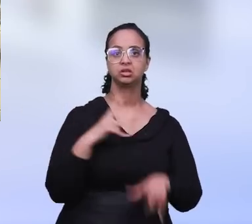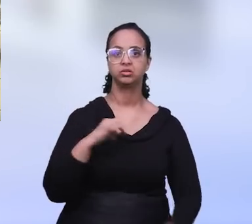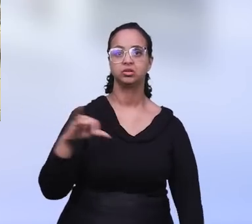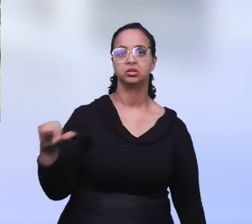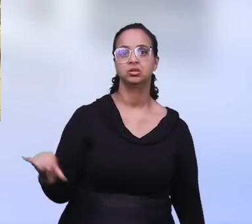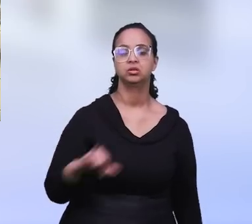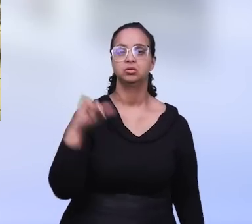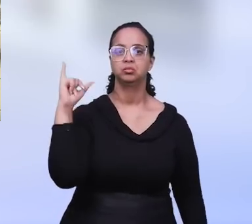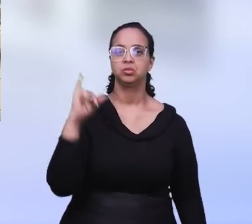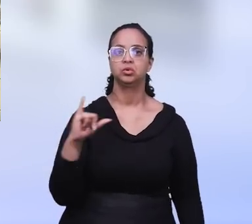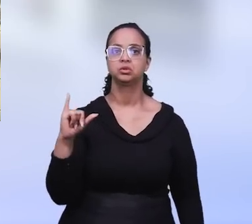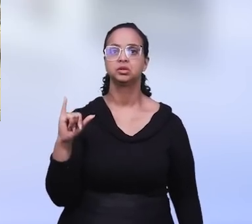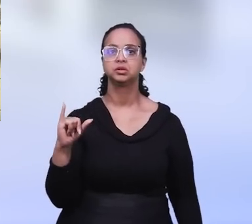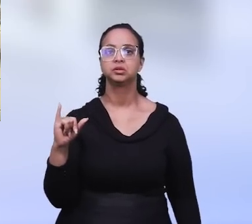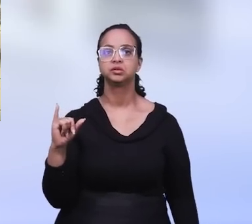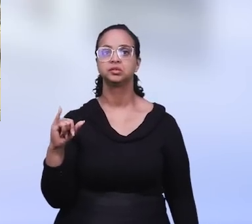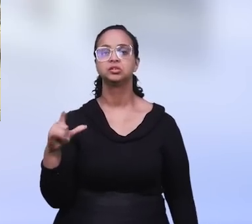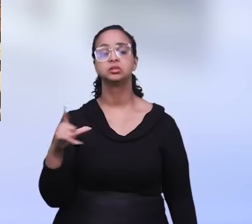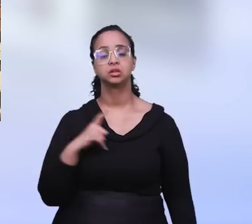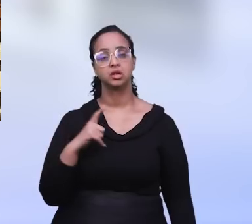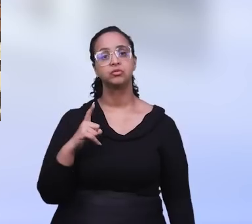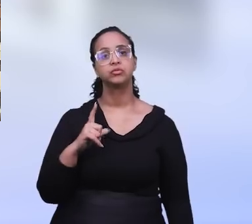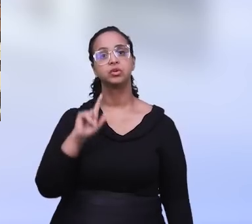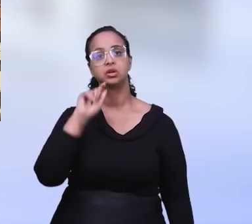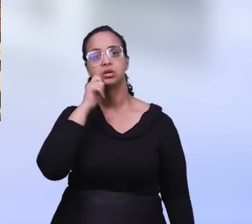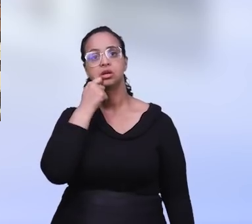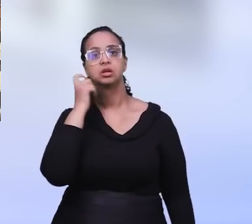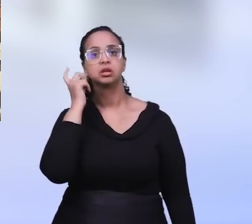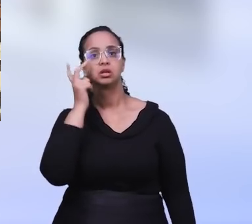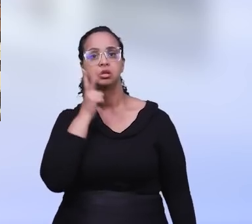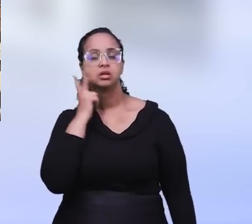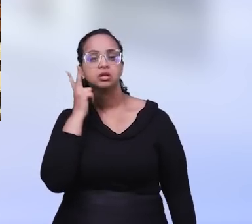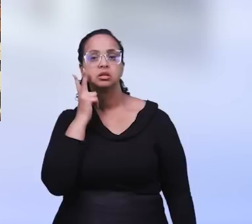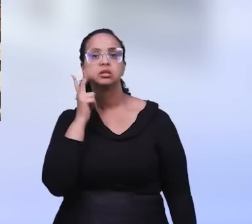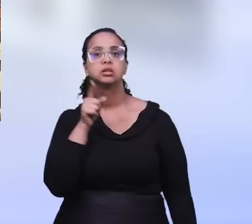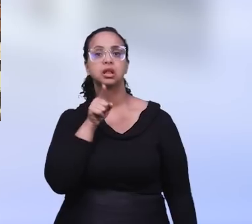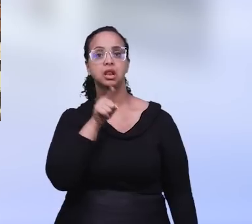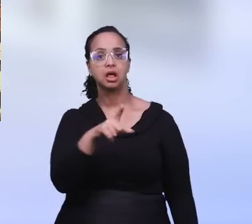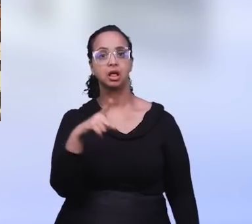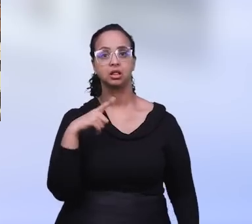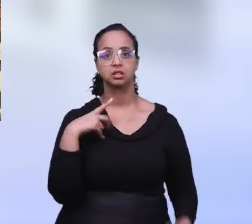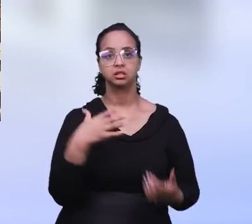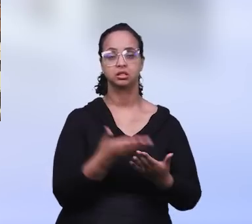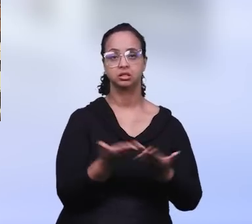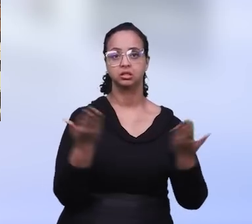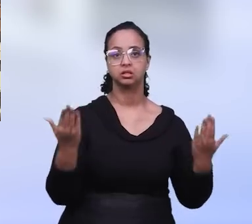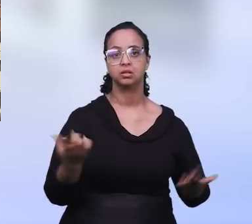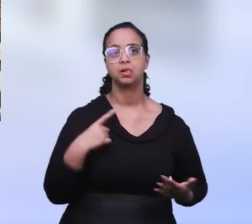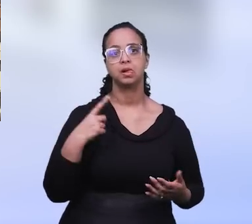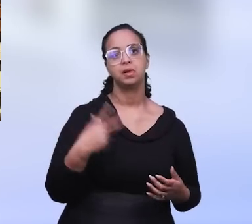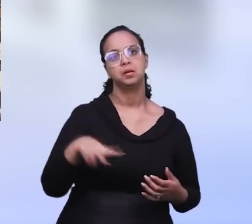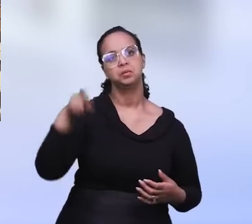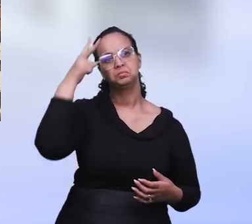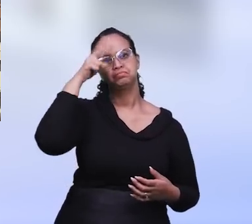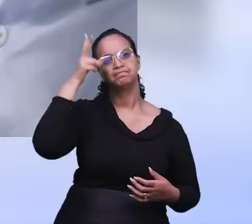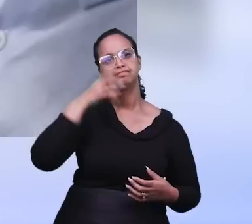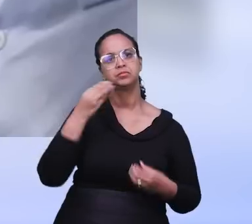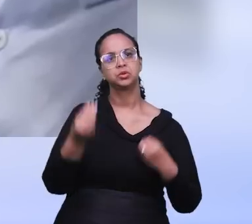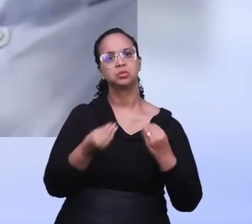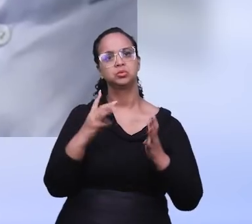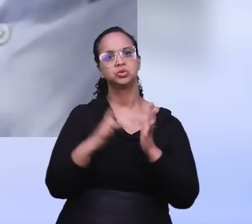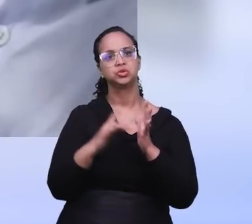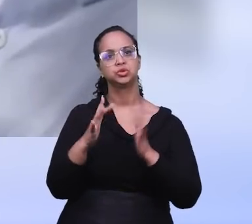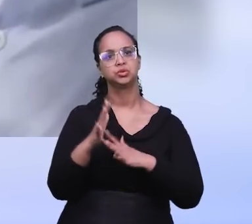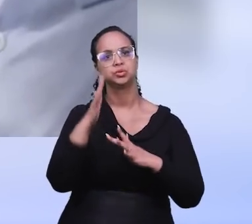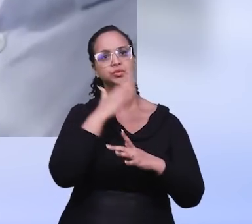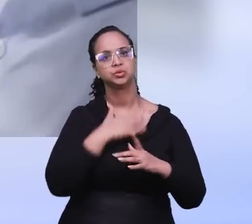momento também foi de glorificação ao Senhor por uma ceia realizada na congregação, onde os irmãos trouxeram a memória, a